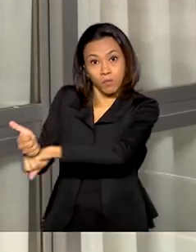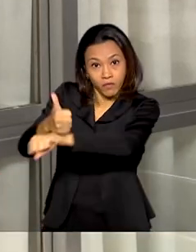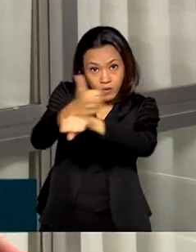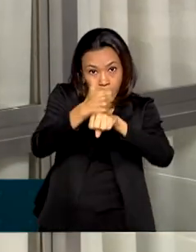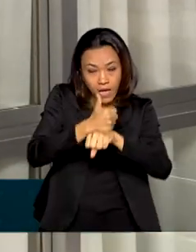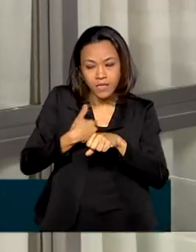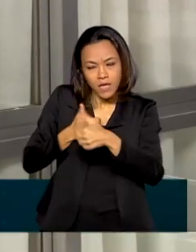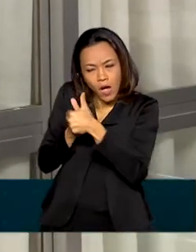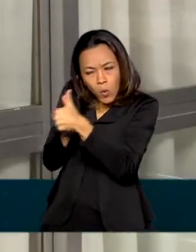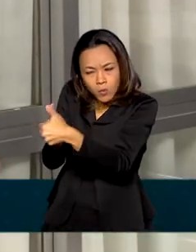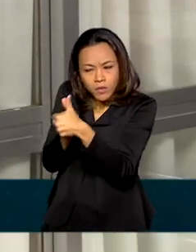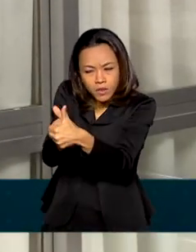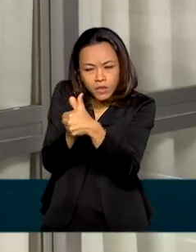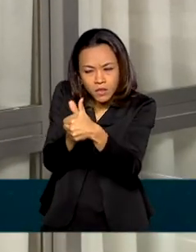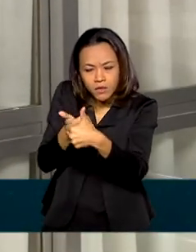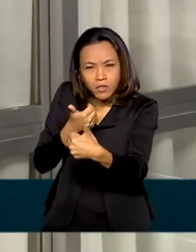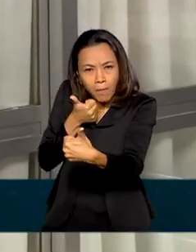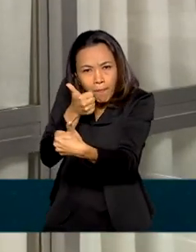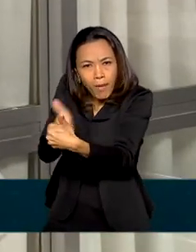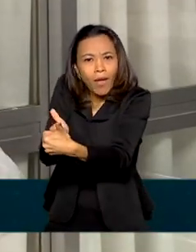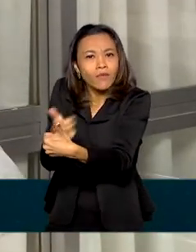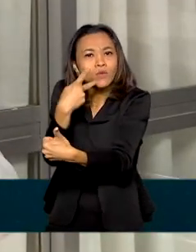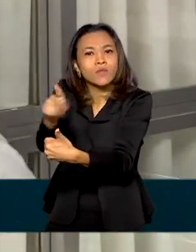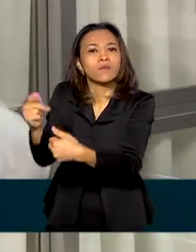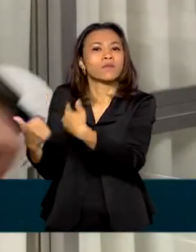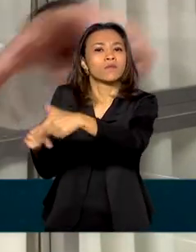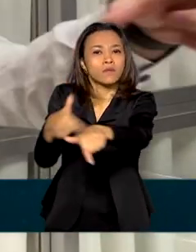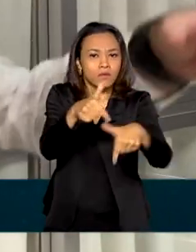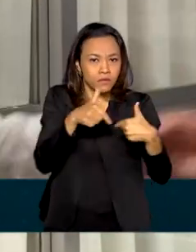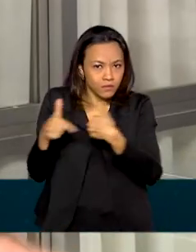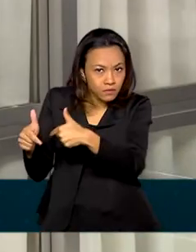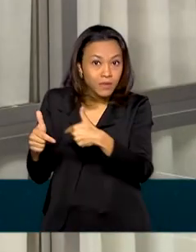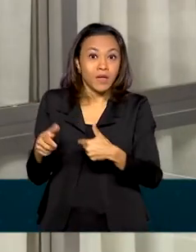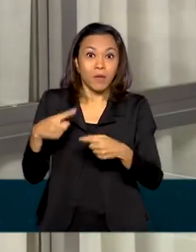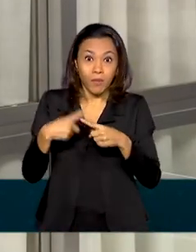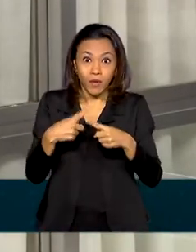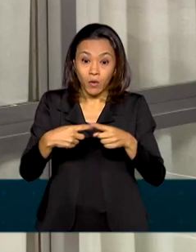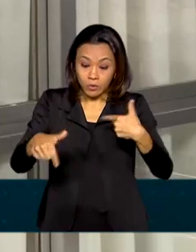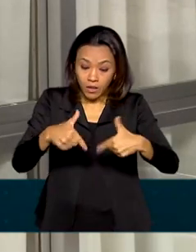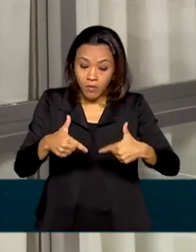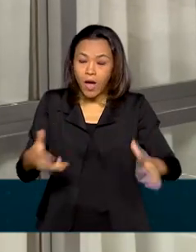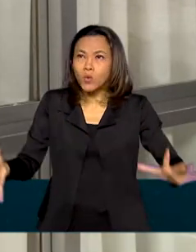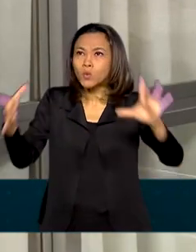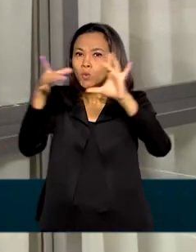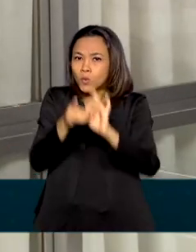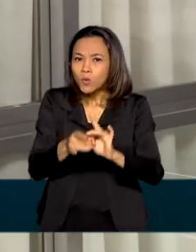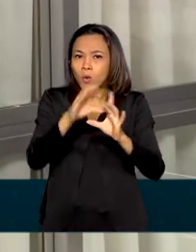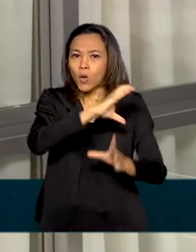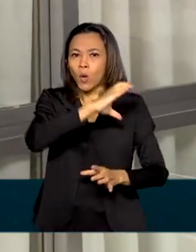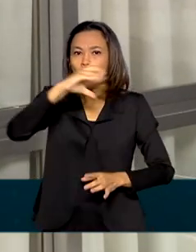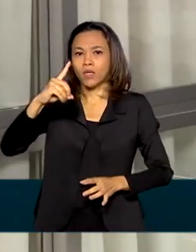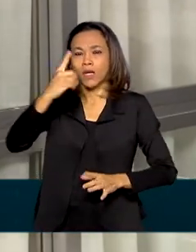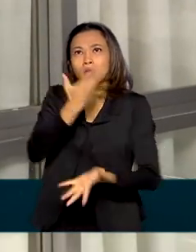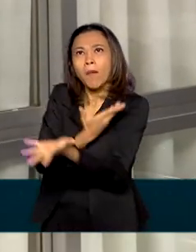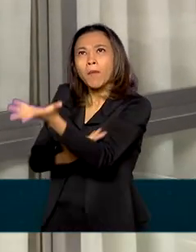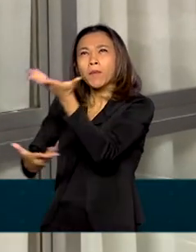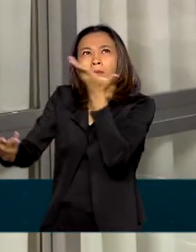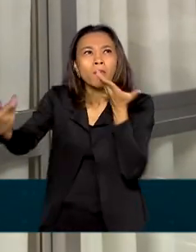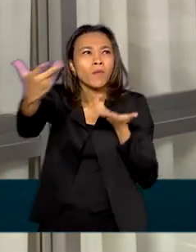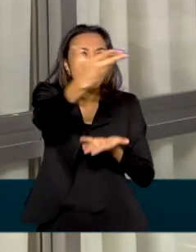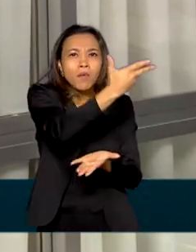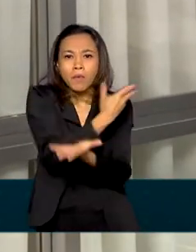trabalho de perto e reconhecendo que através de um trabalho integrado, coordenado, sistêmico e